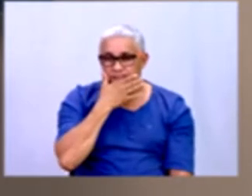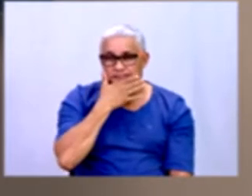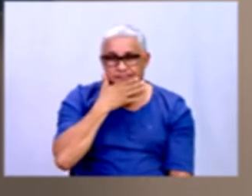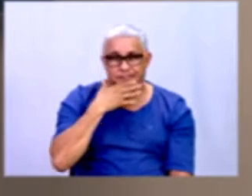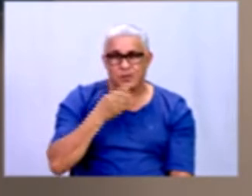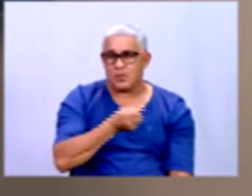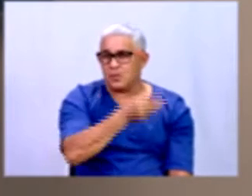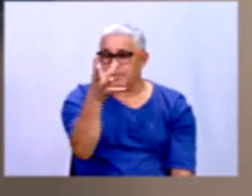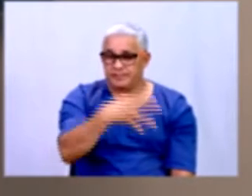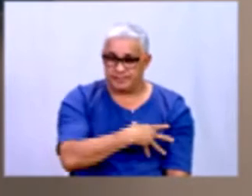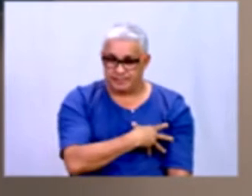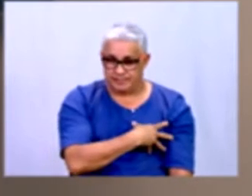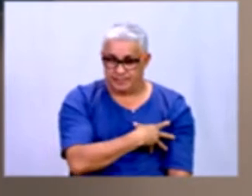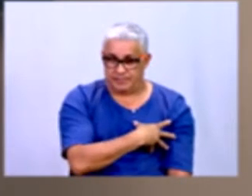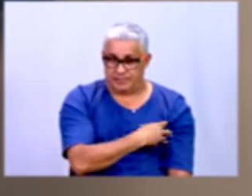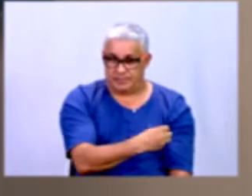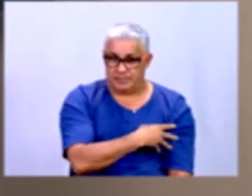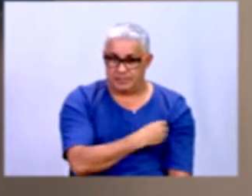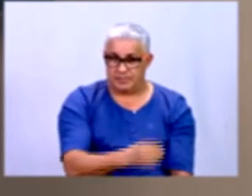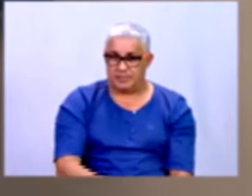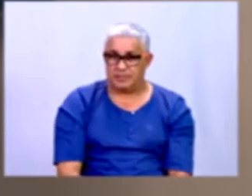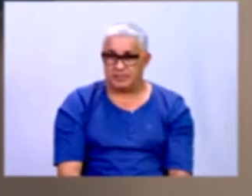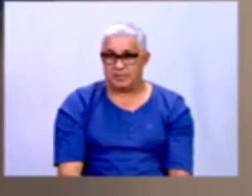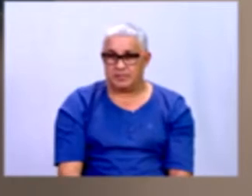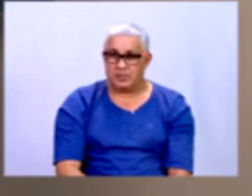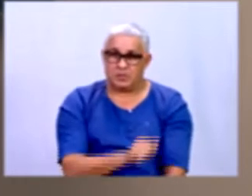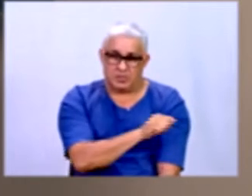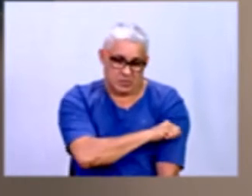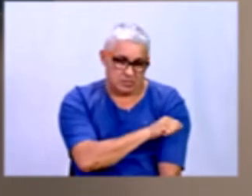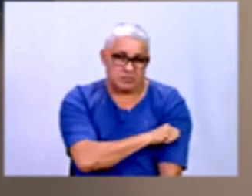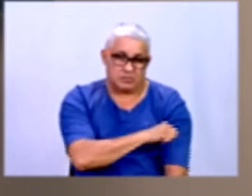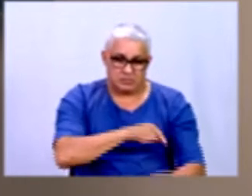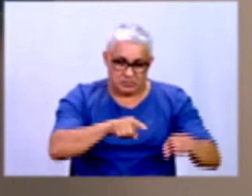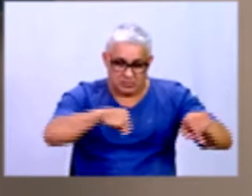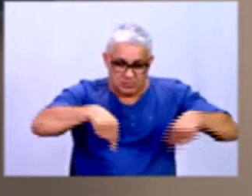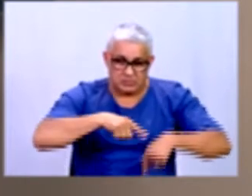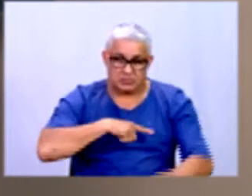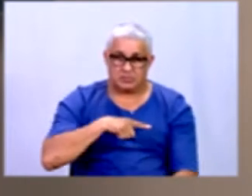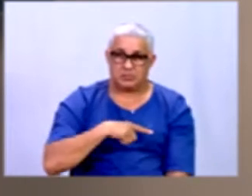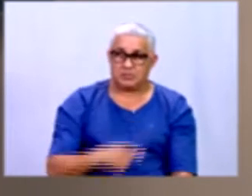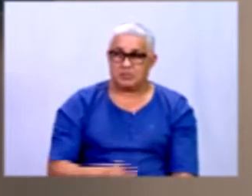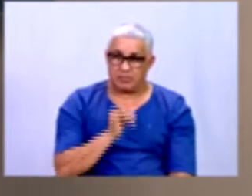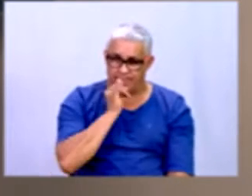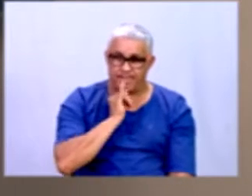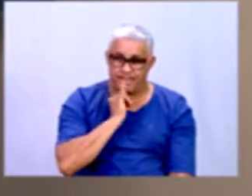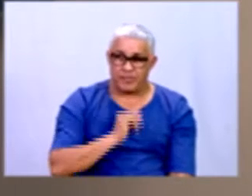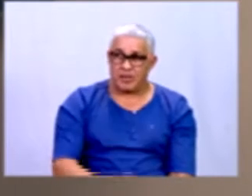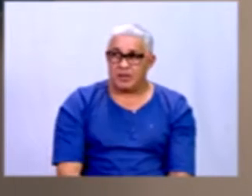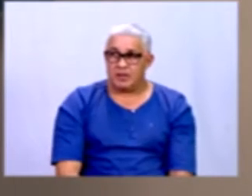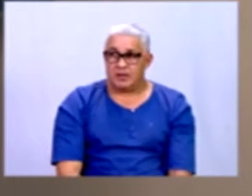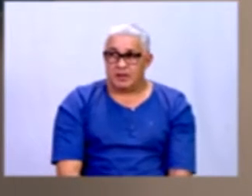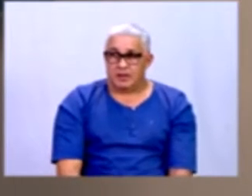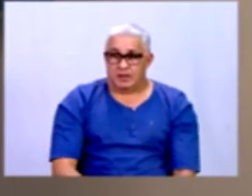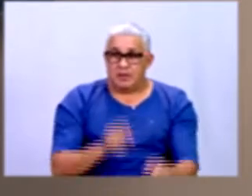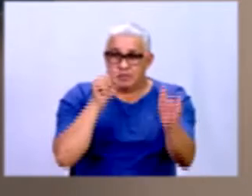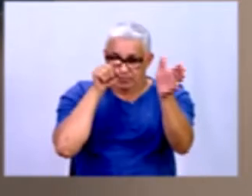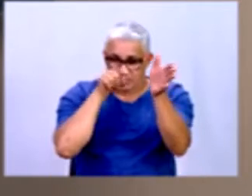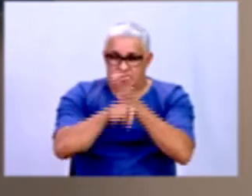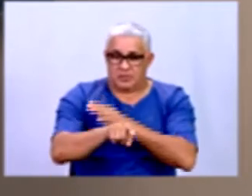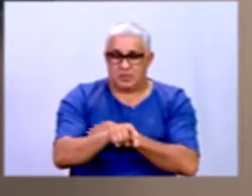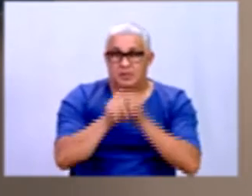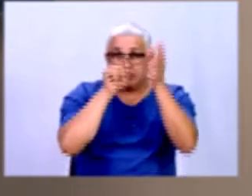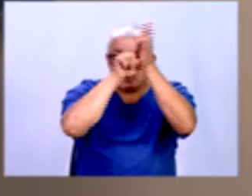quantos filhos, os alunos da classe têm, por exemplo, fazer essa pergunta, esse